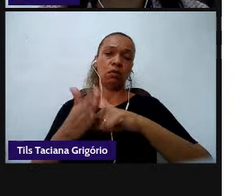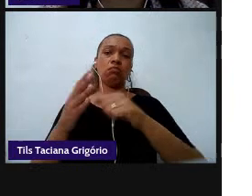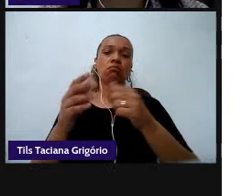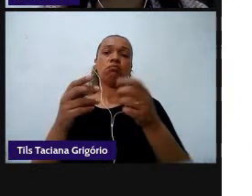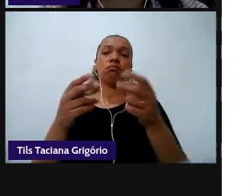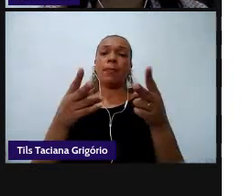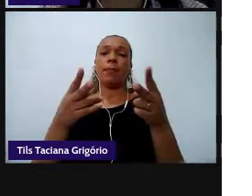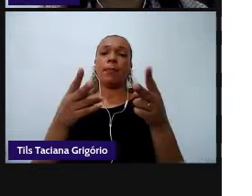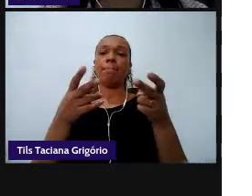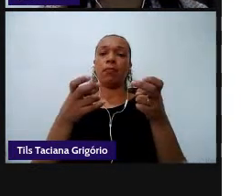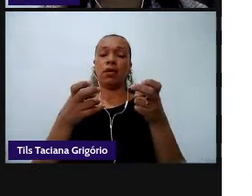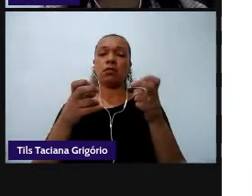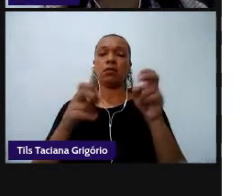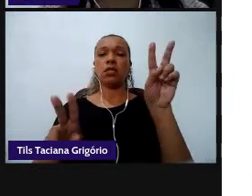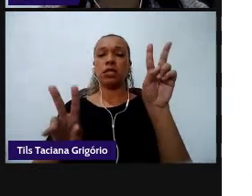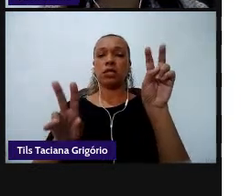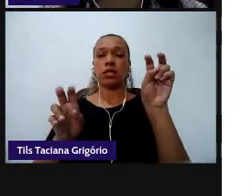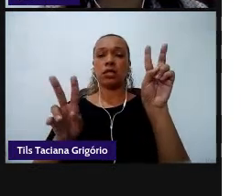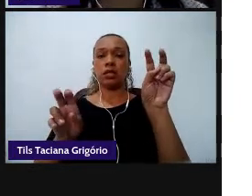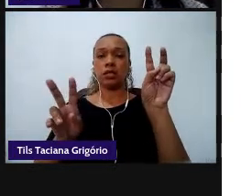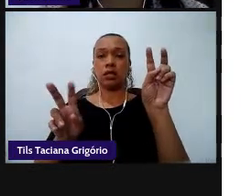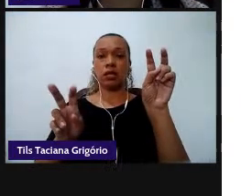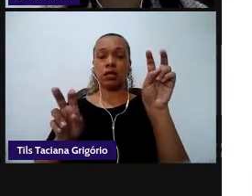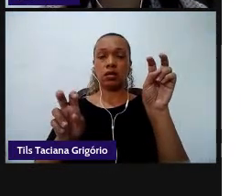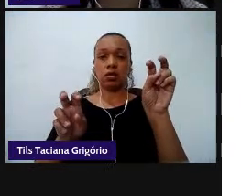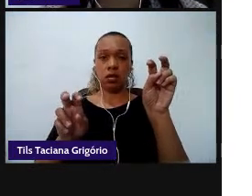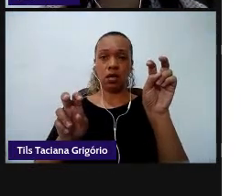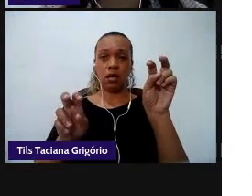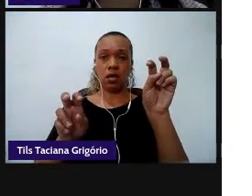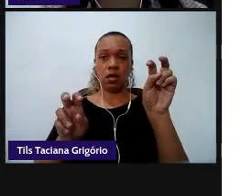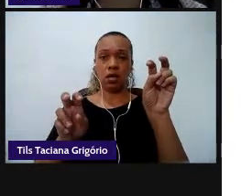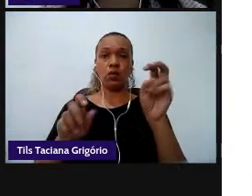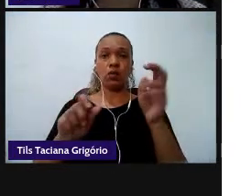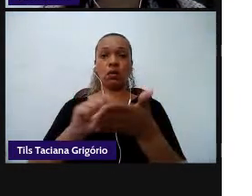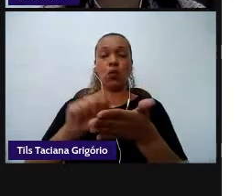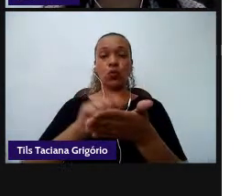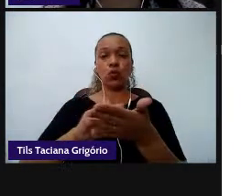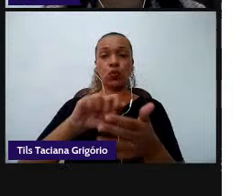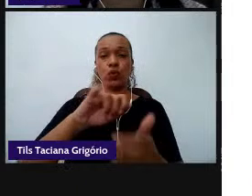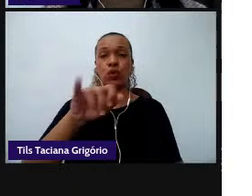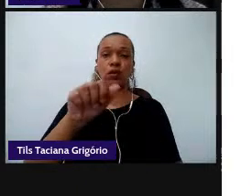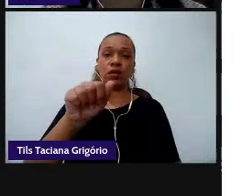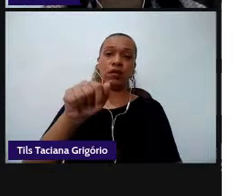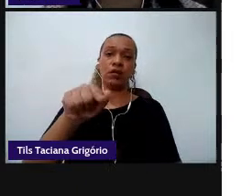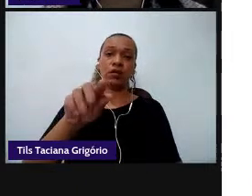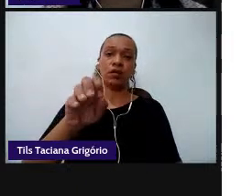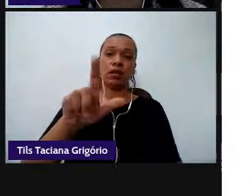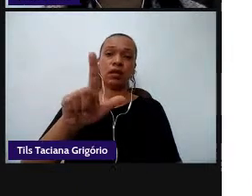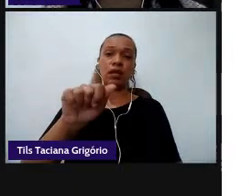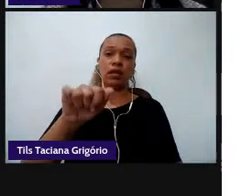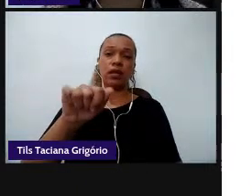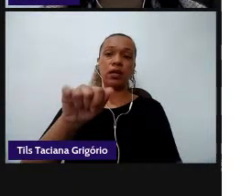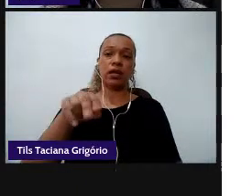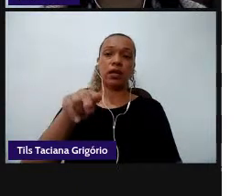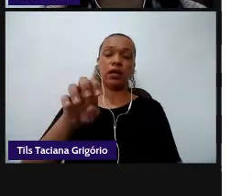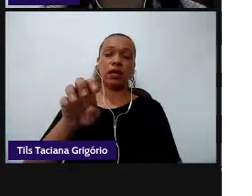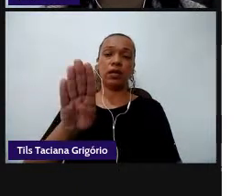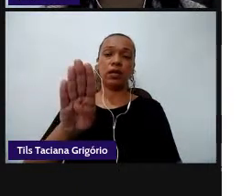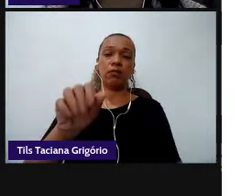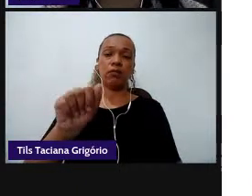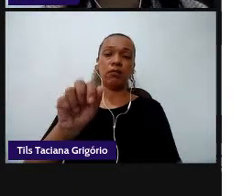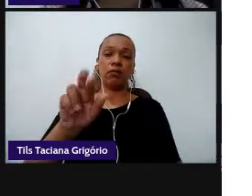citação da Jaqueline Barbosa as práticas de linguagem contemporâneas elas envolvem produções multissemióticas e